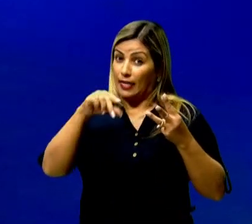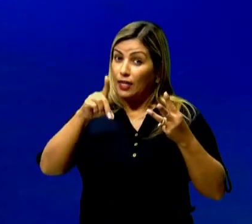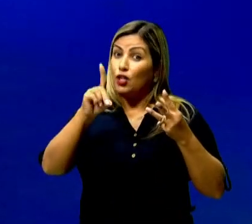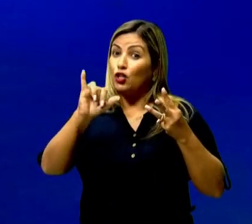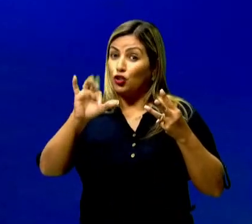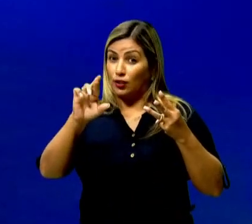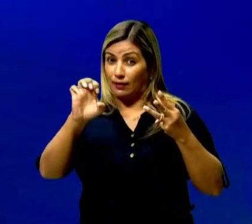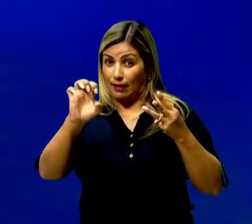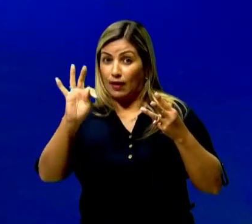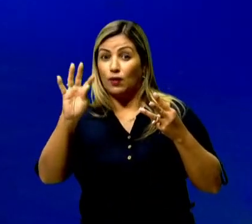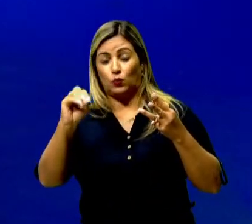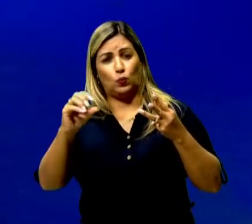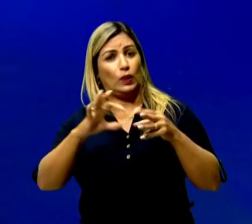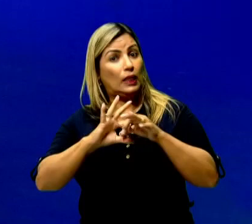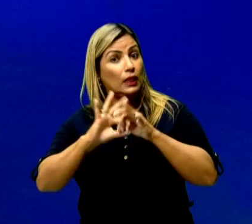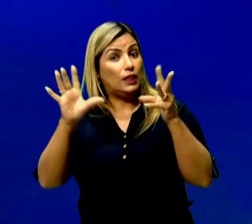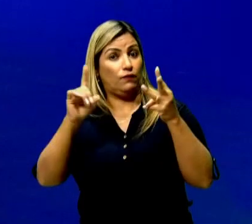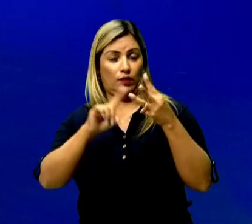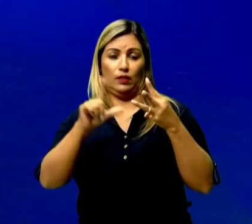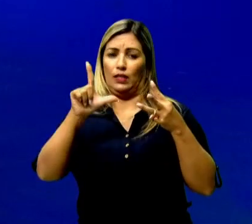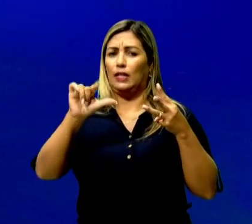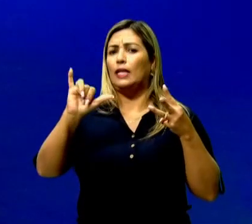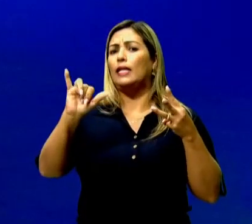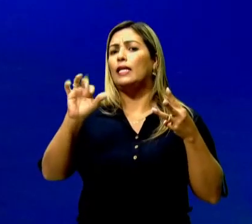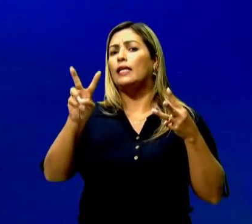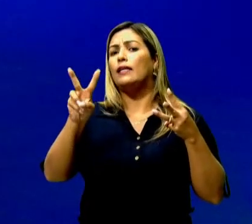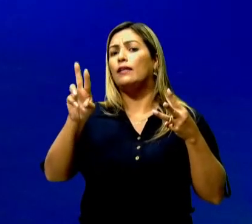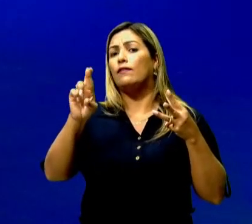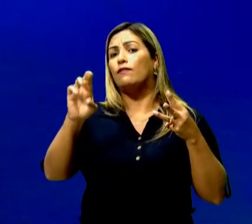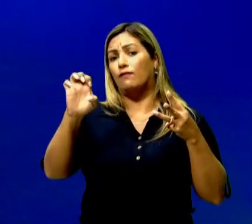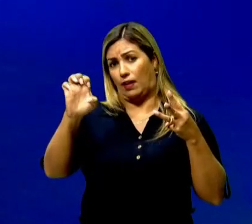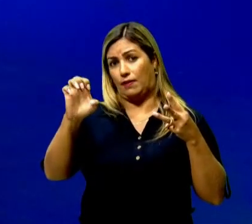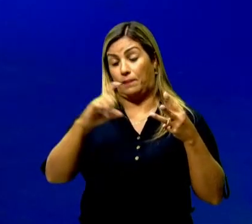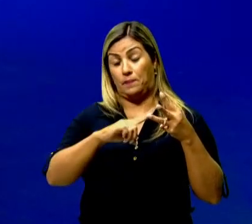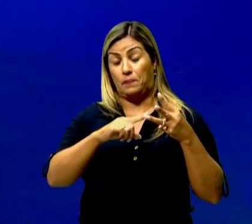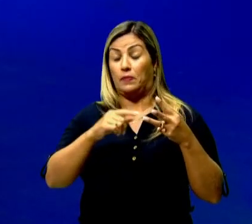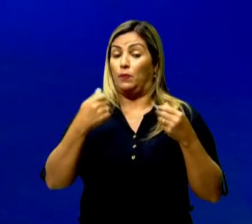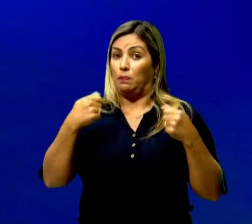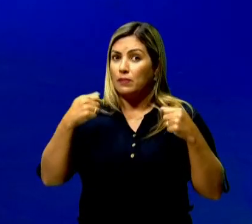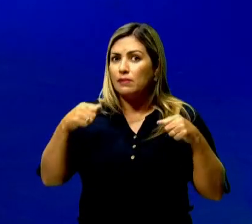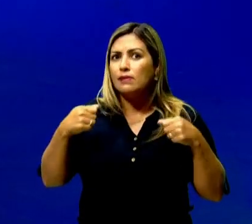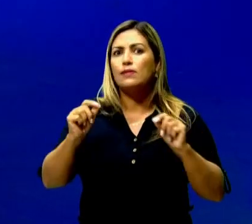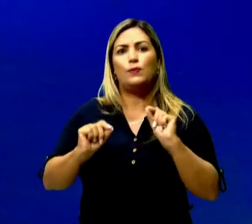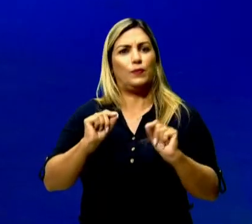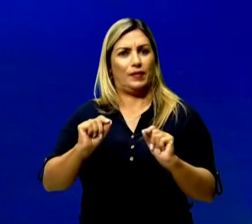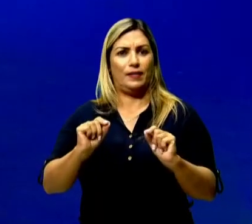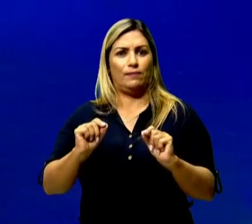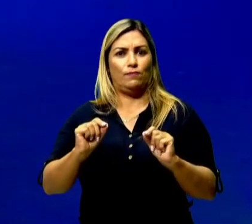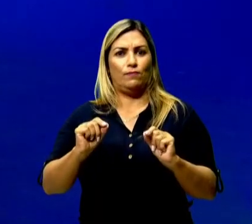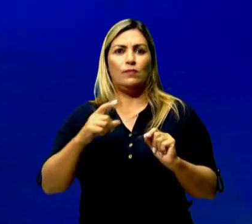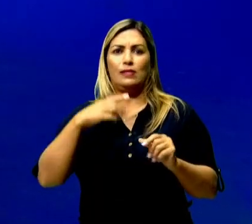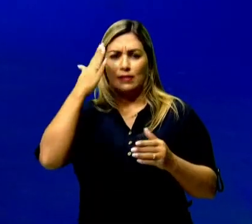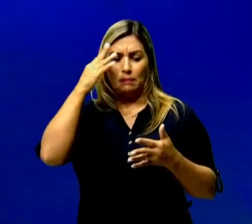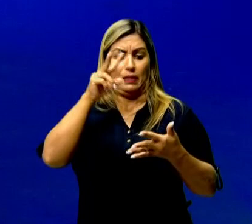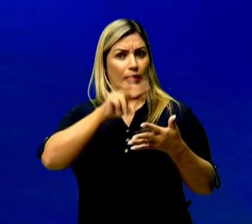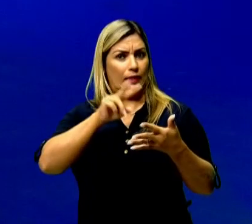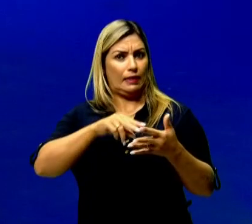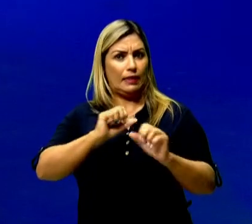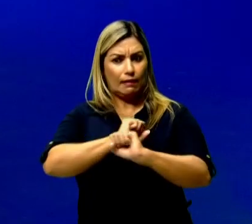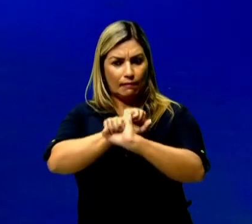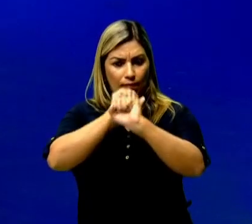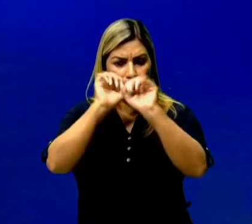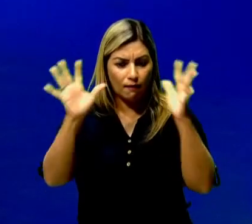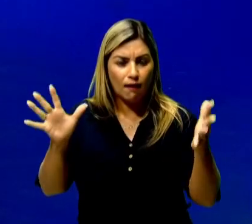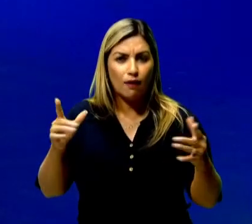exige da gente uma maior, a gente leitor, exige da gente uma maior, um maior domínio da leitura, porque aqui